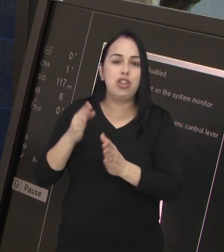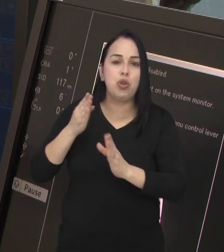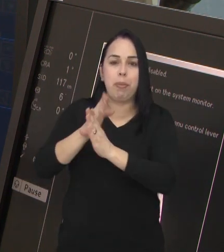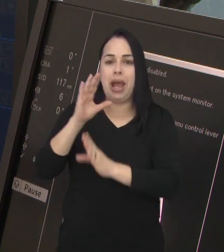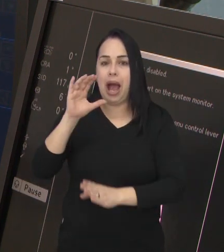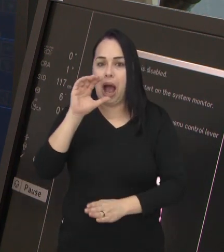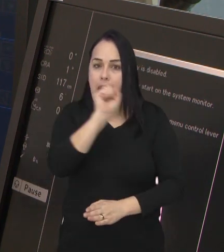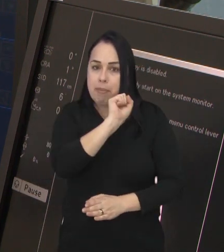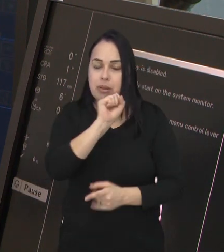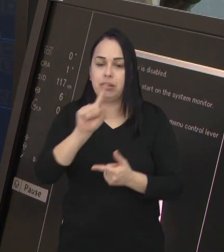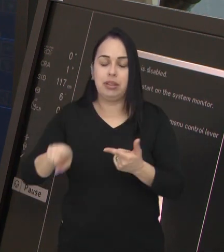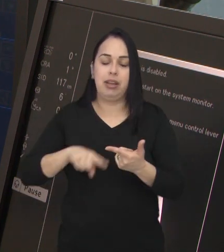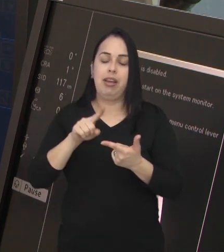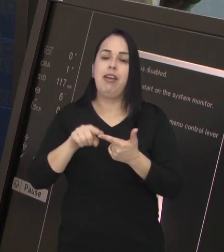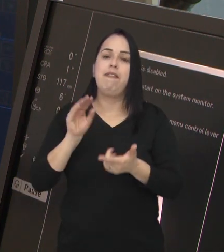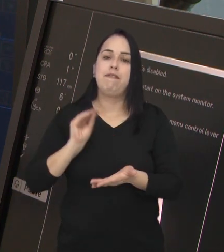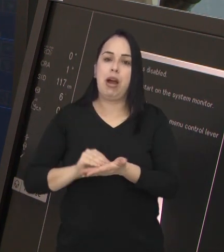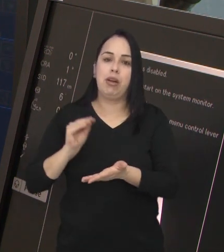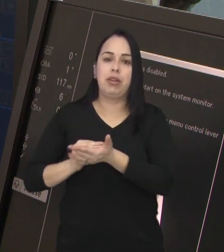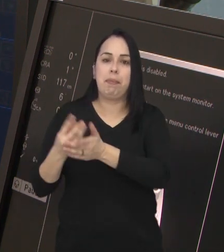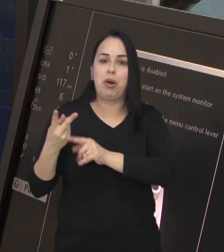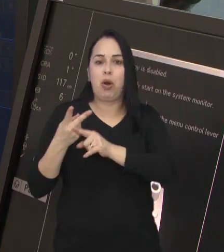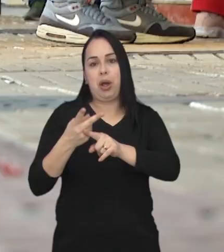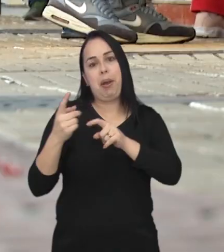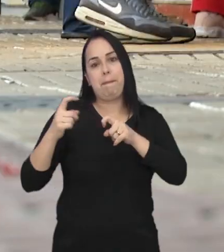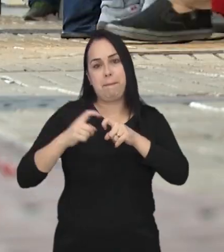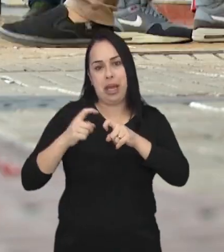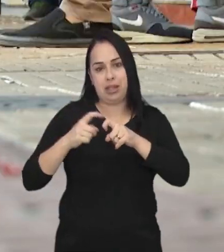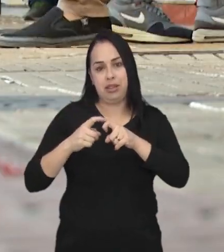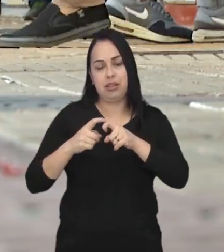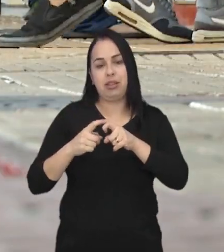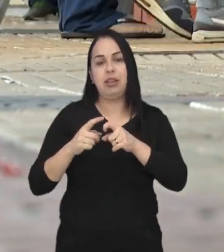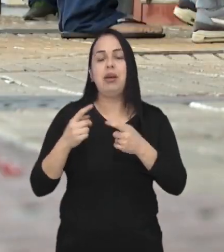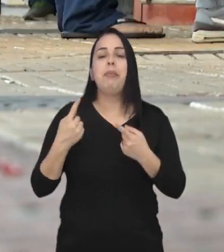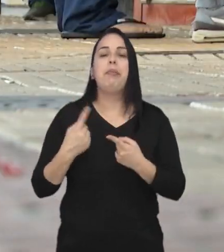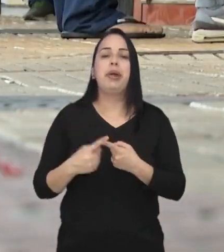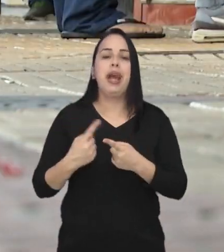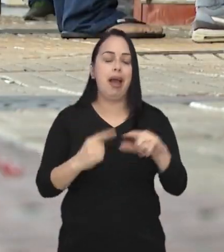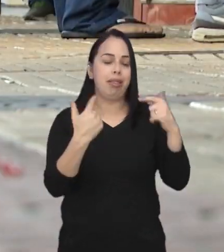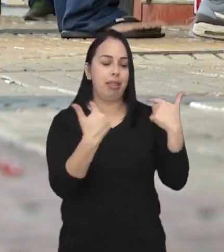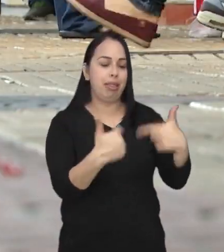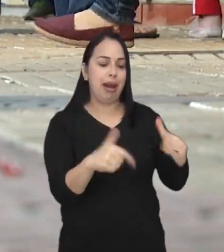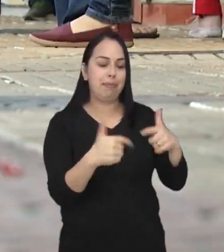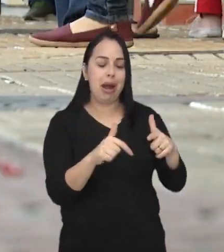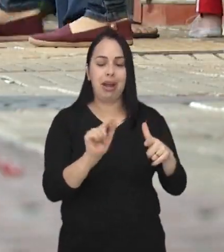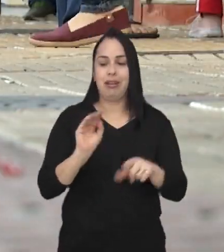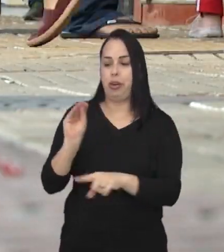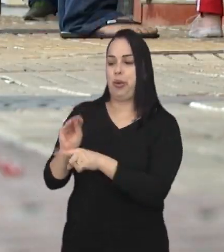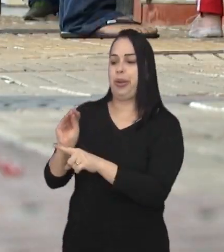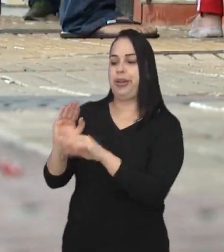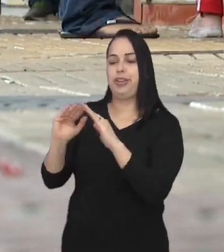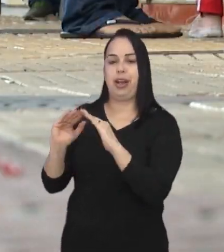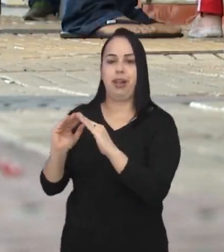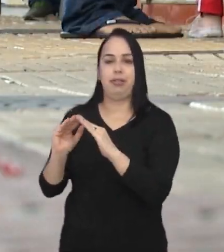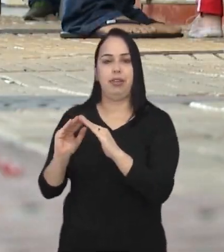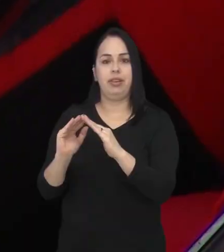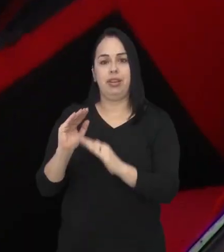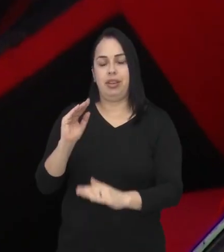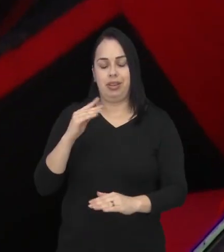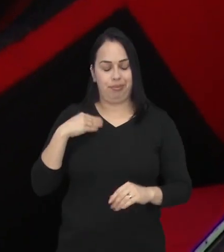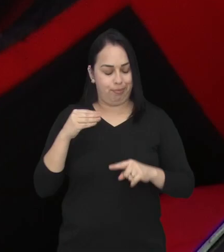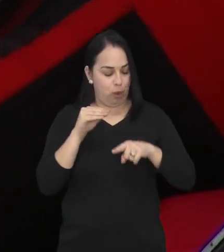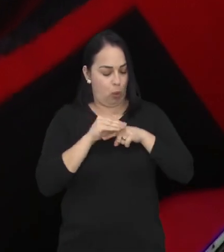falta de diagnóstico e procura pelo médico. Muitas vezes, por cumprirem duplas jornadas, as mulheres